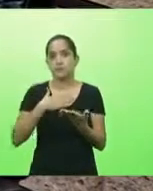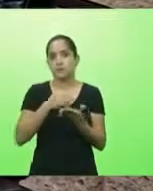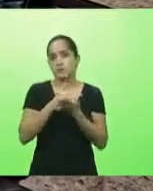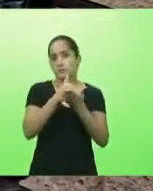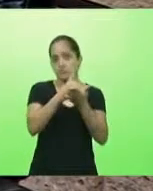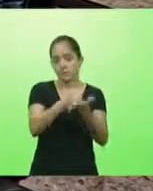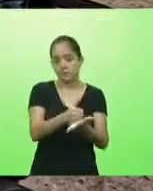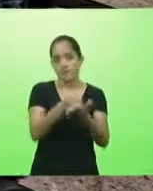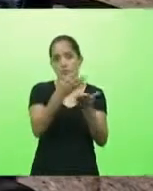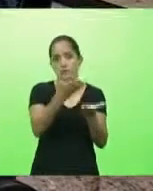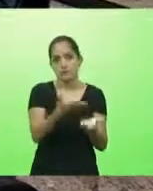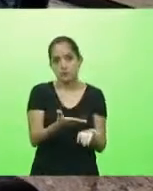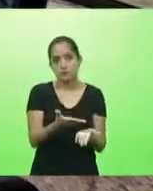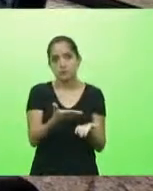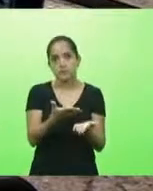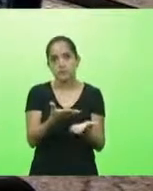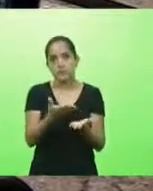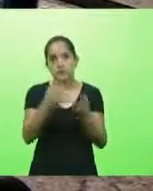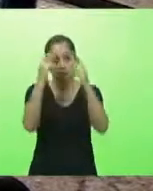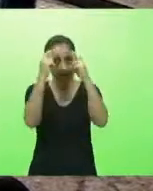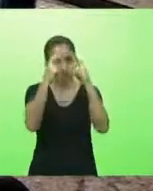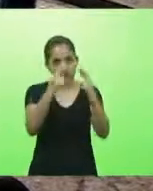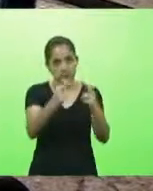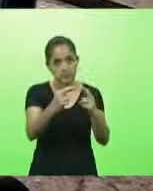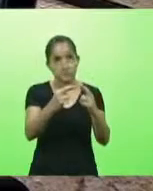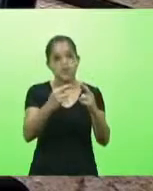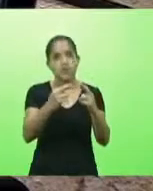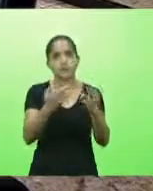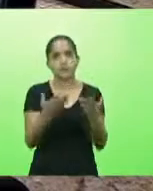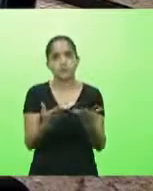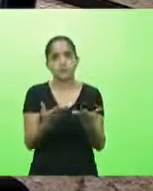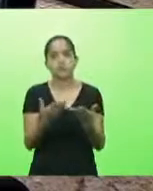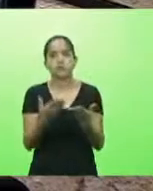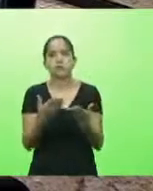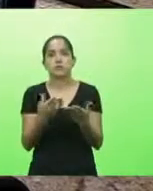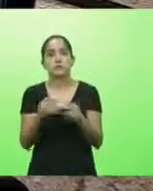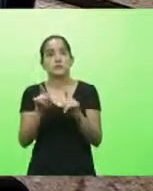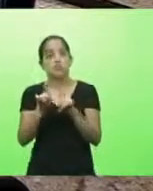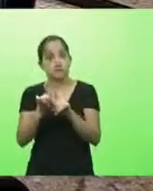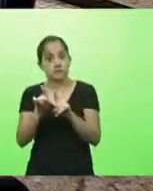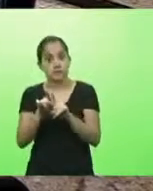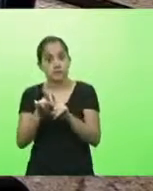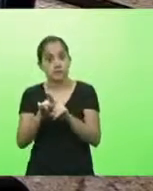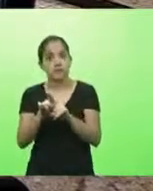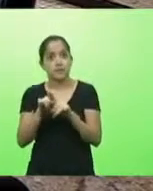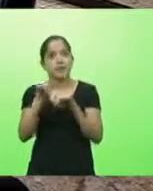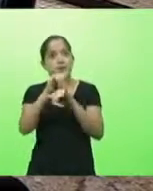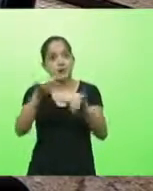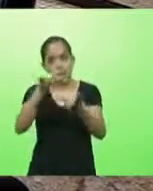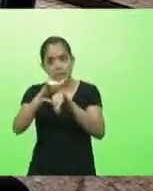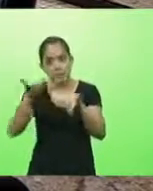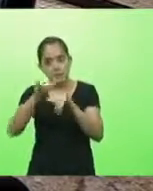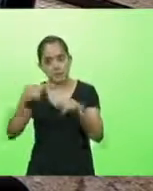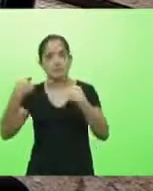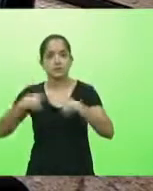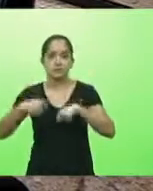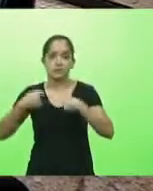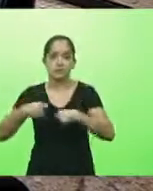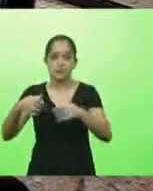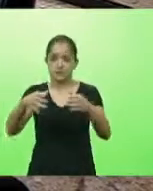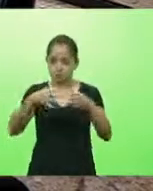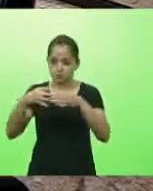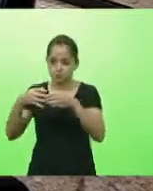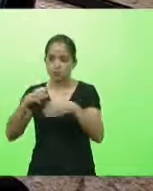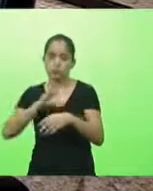excelência e que se tenha mais respeito com as igrejas mas que a informação também possa chegar lá nas guarnições possa chegar nas guardas